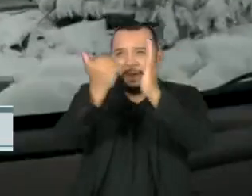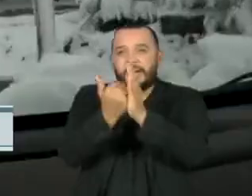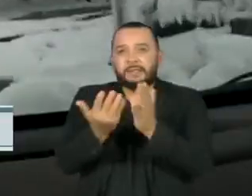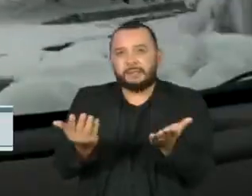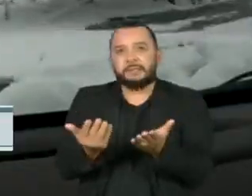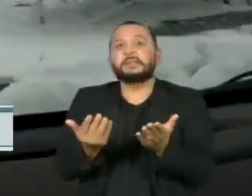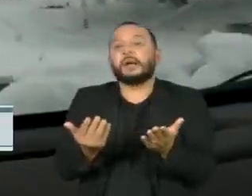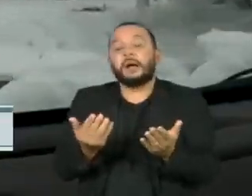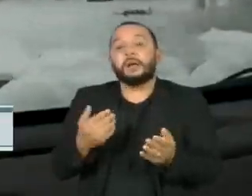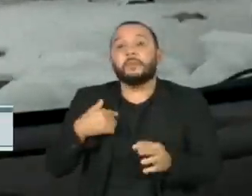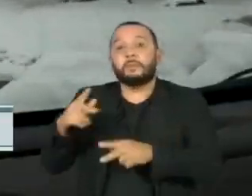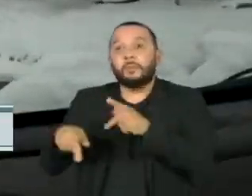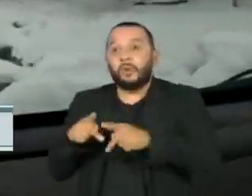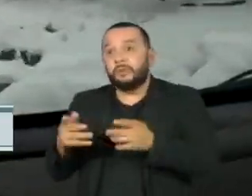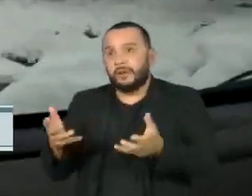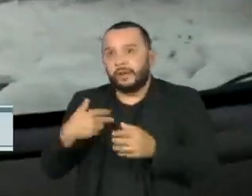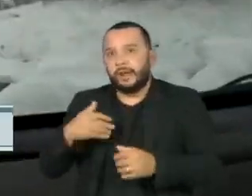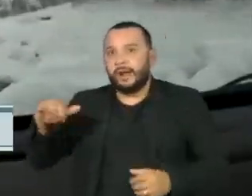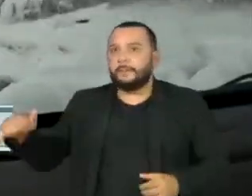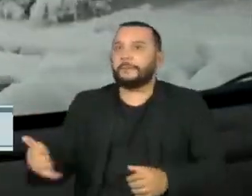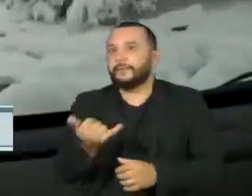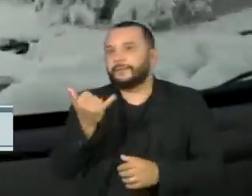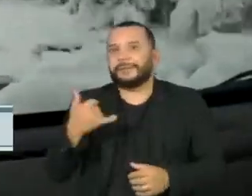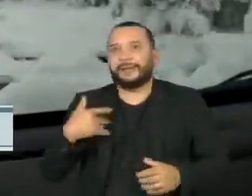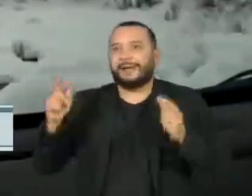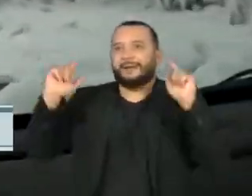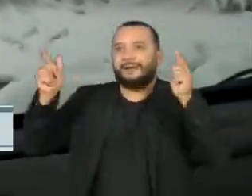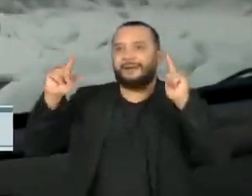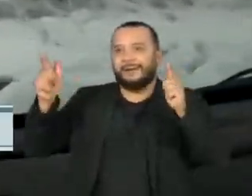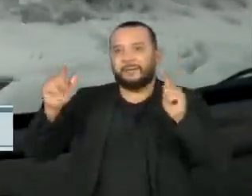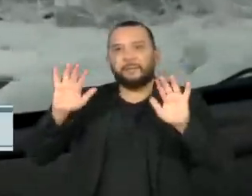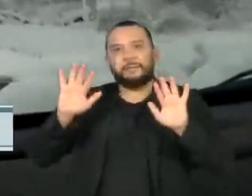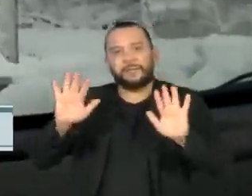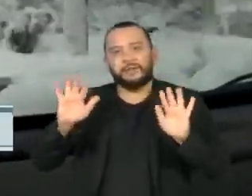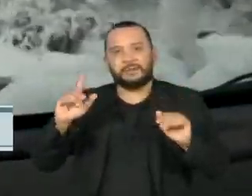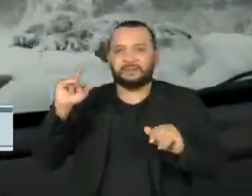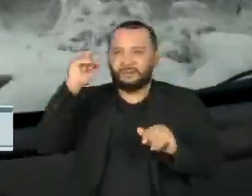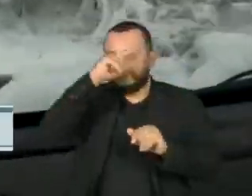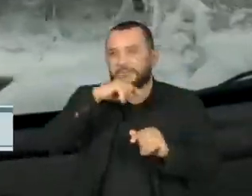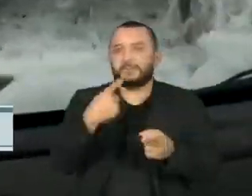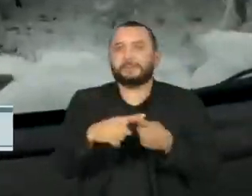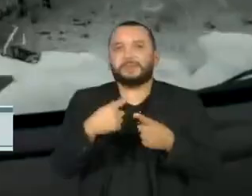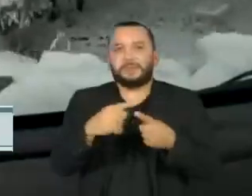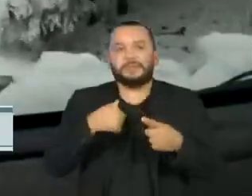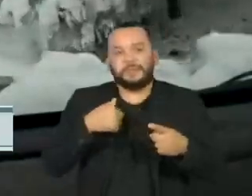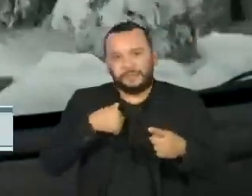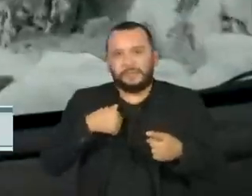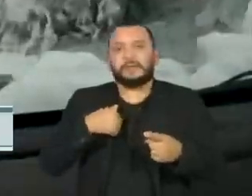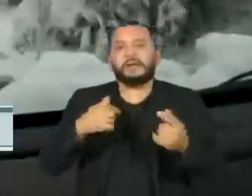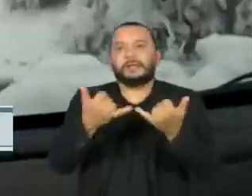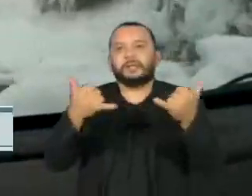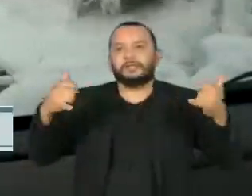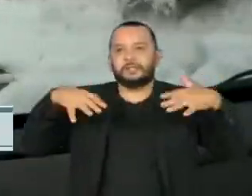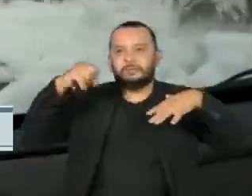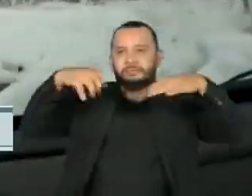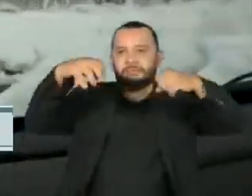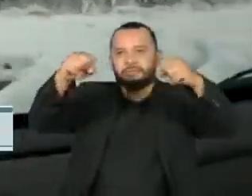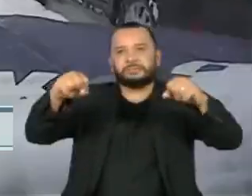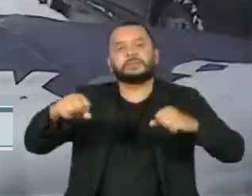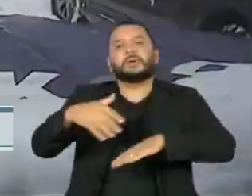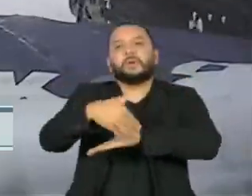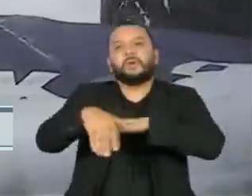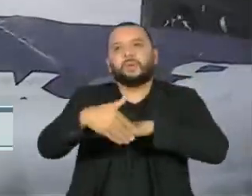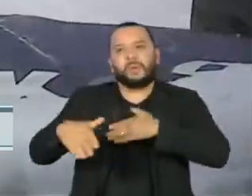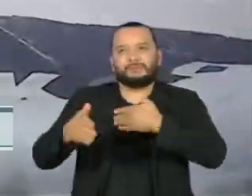população que quer aproveitar o cenário diferente, mas sofre com os transtornos provocados, como a falta de energia, bloqueio das